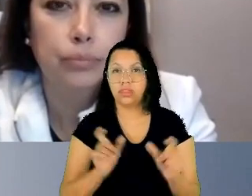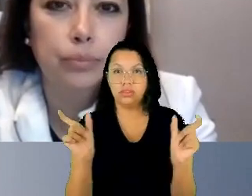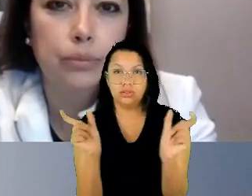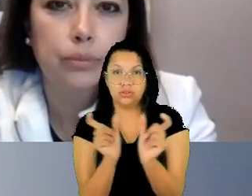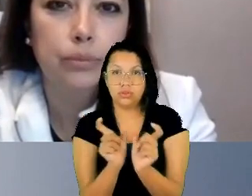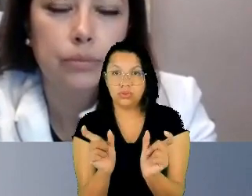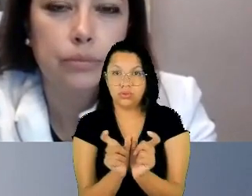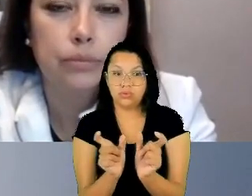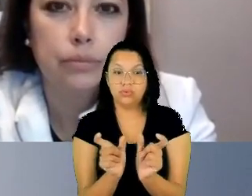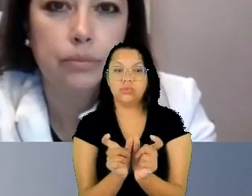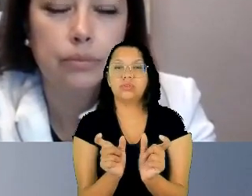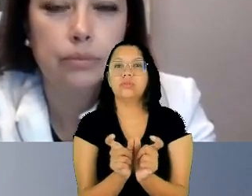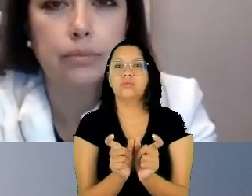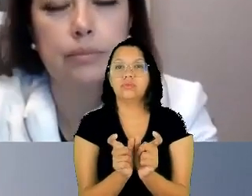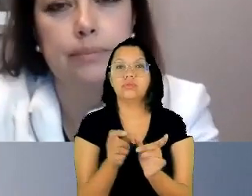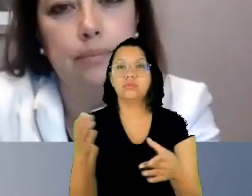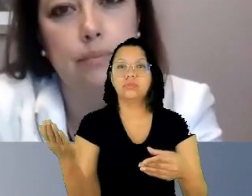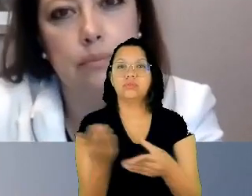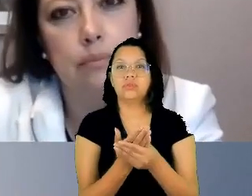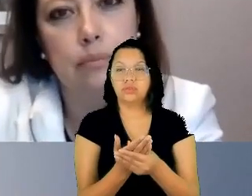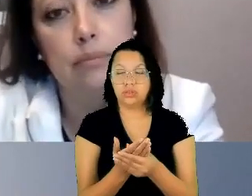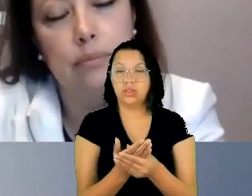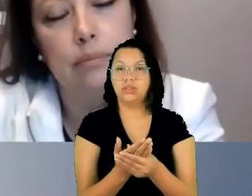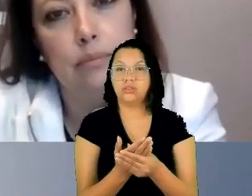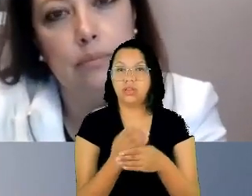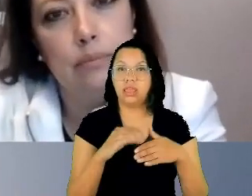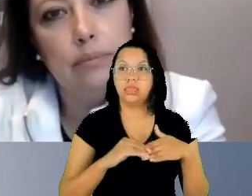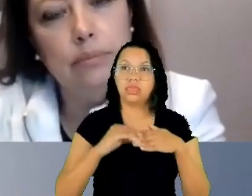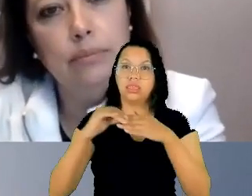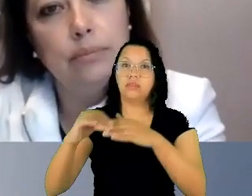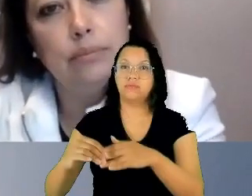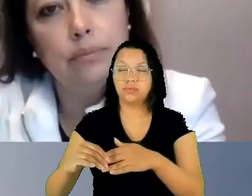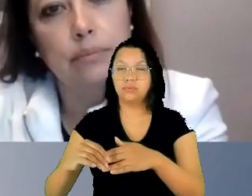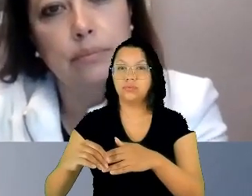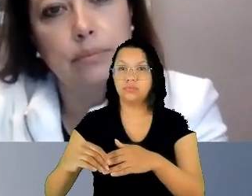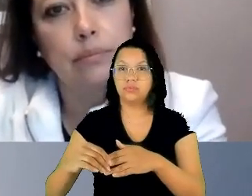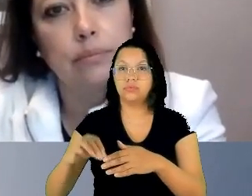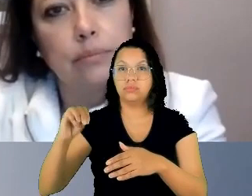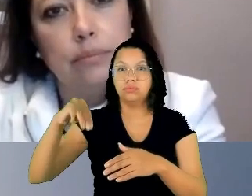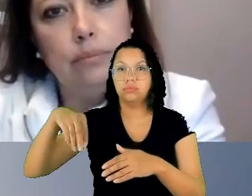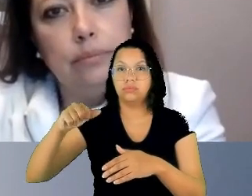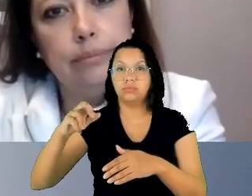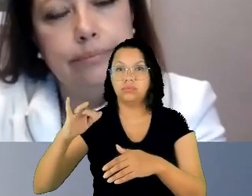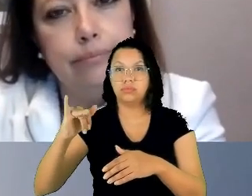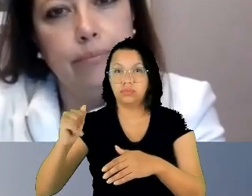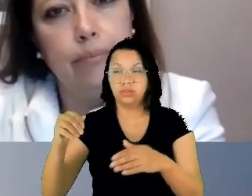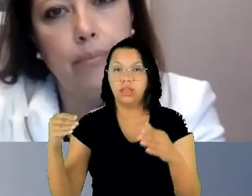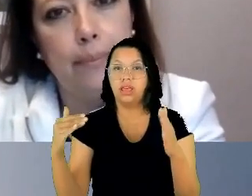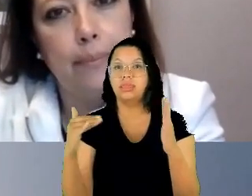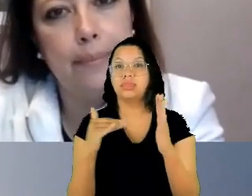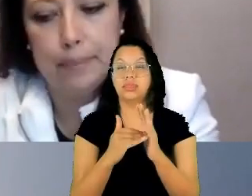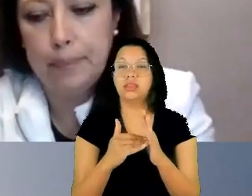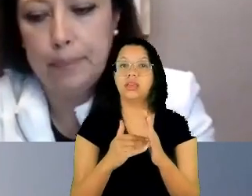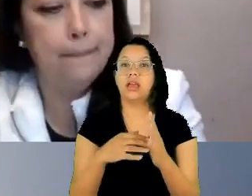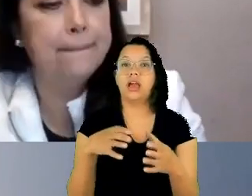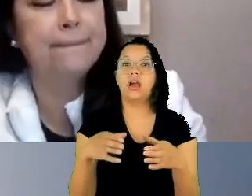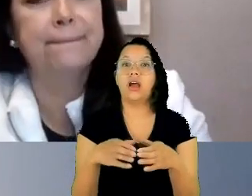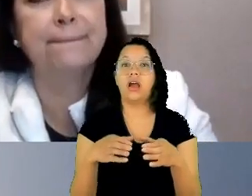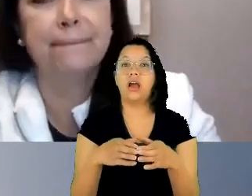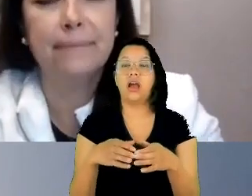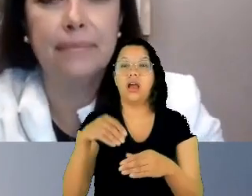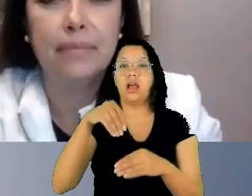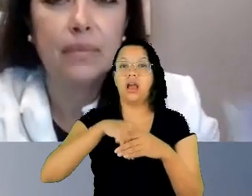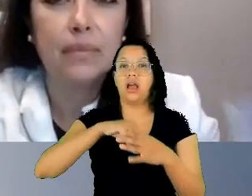Penha, levamos o caso Maré da Penha à Comissão Interamericana e nós tivemos, então, em decisão inédita, a